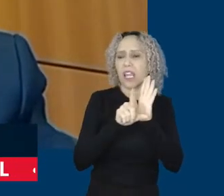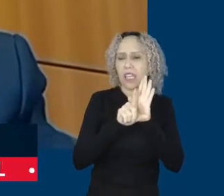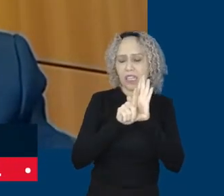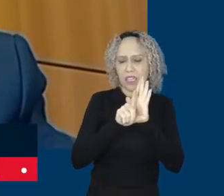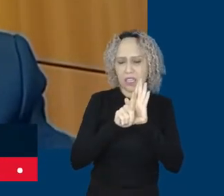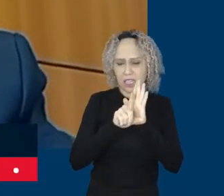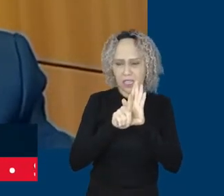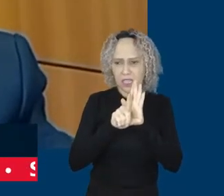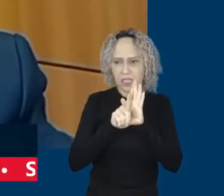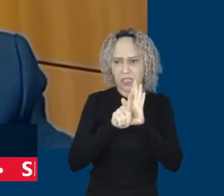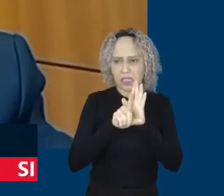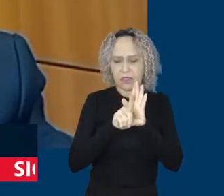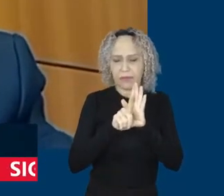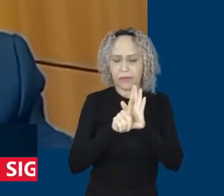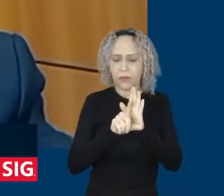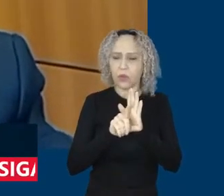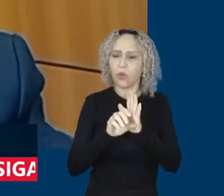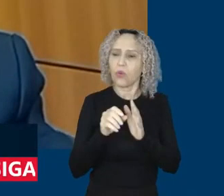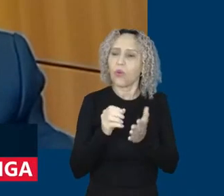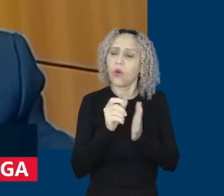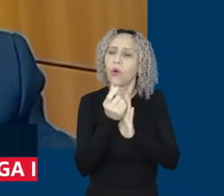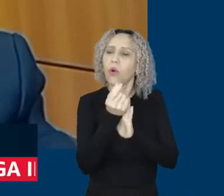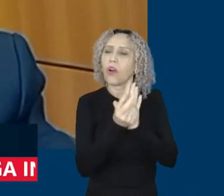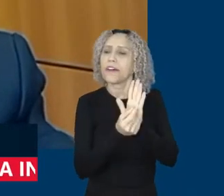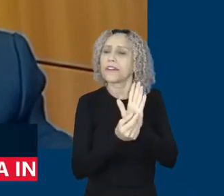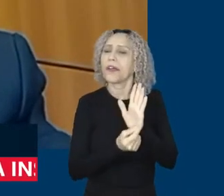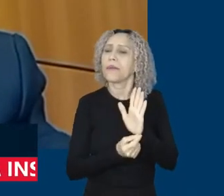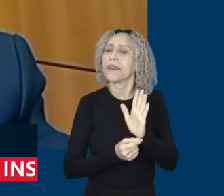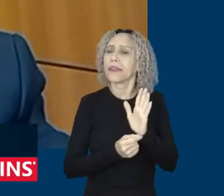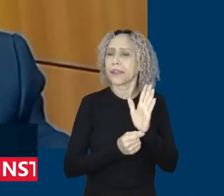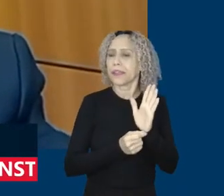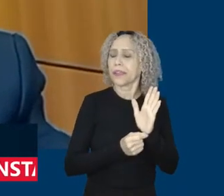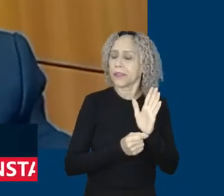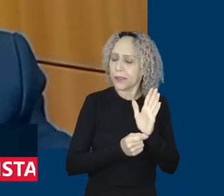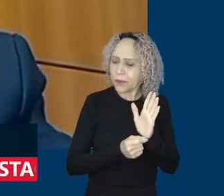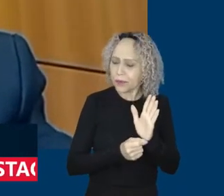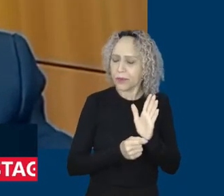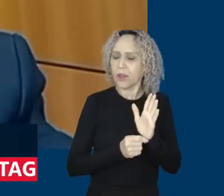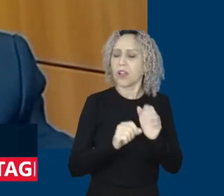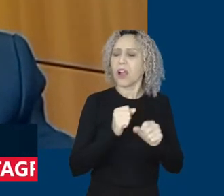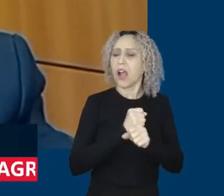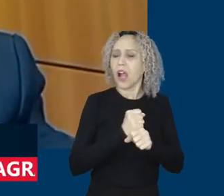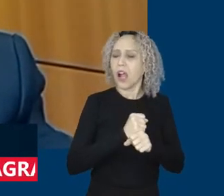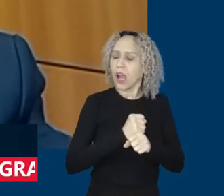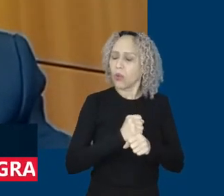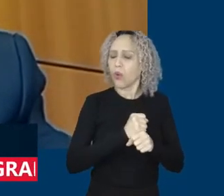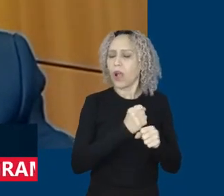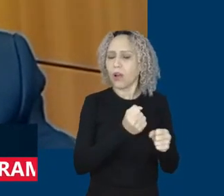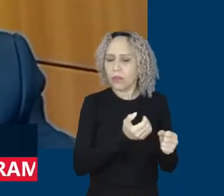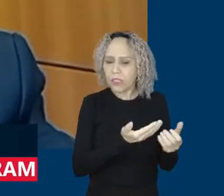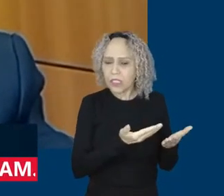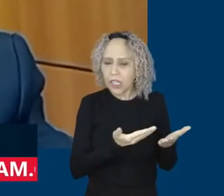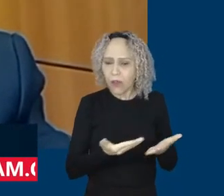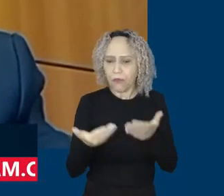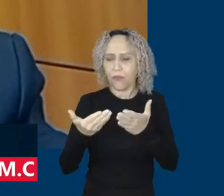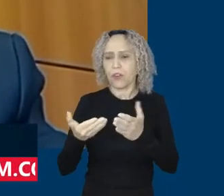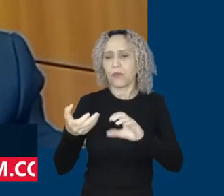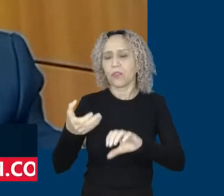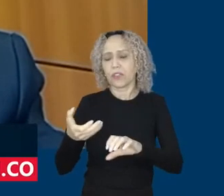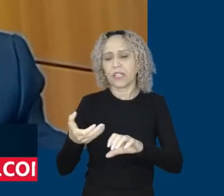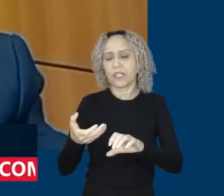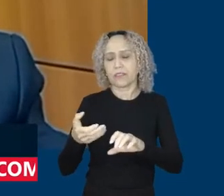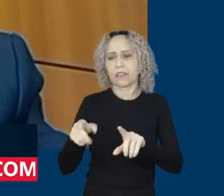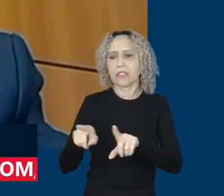anos anteriores, proporcionando assim um aumento real e uma recuperação do salário